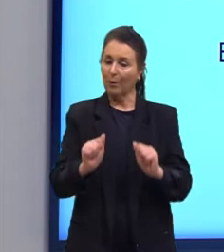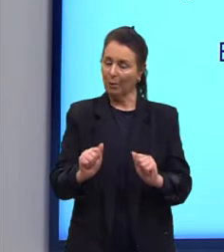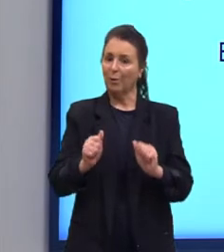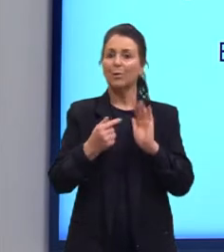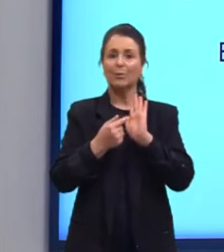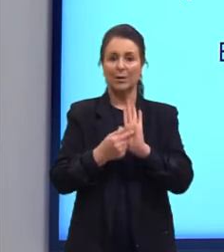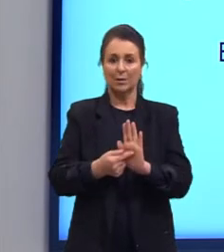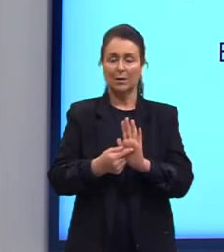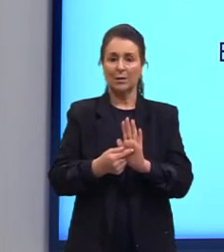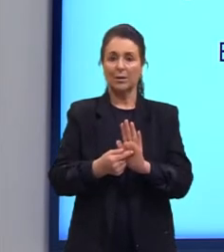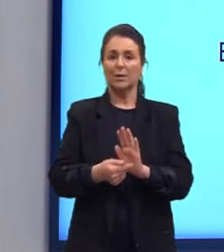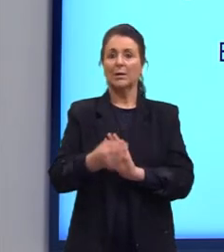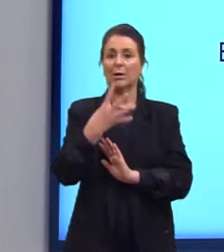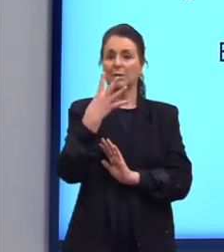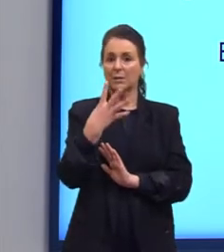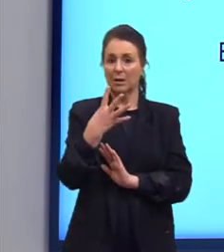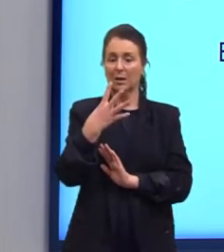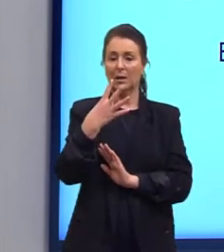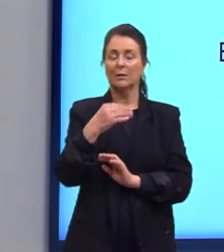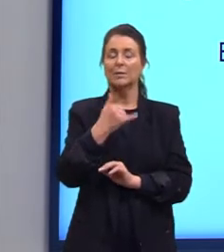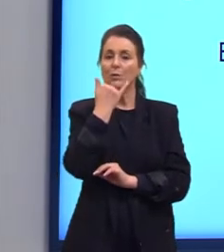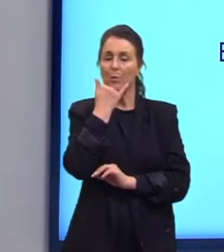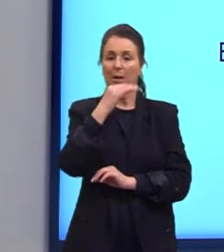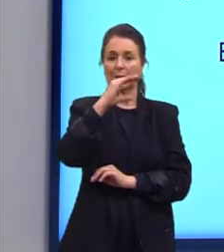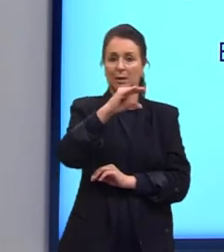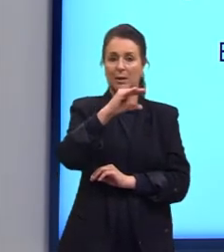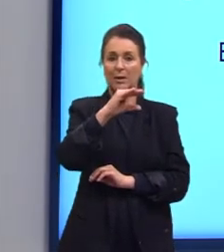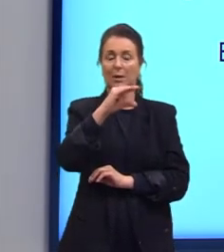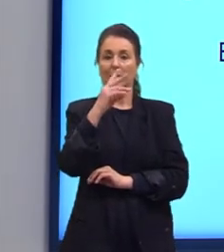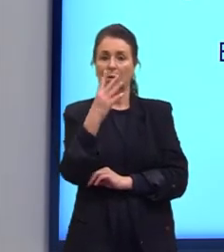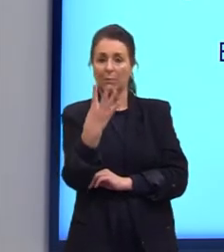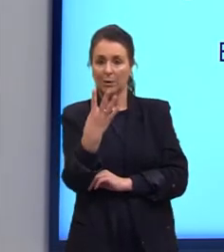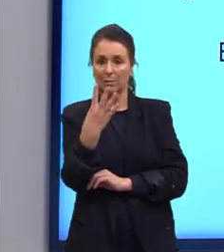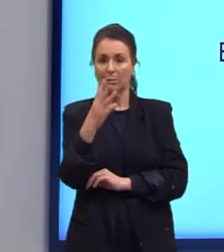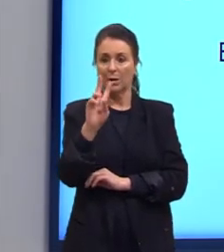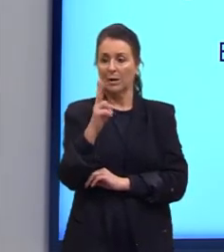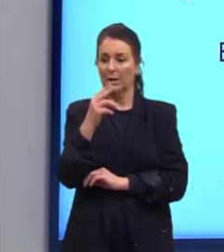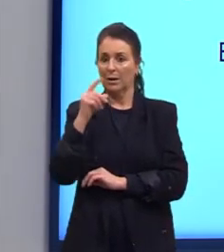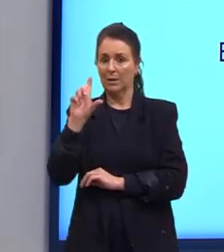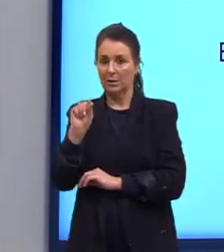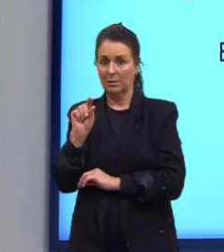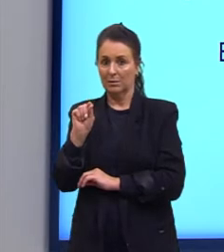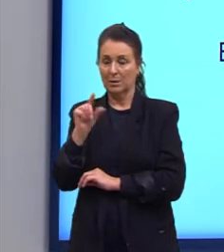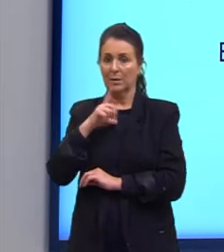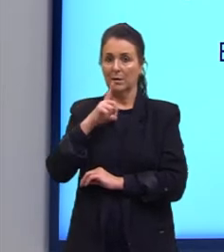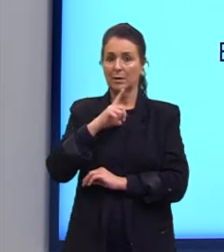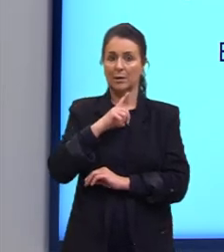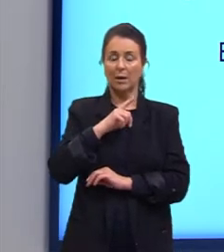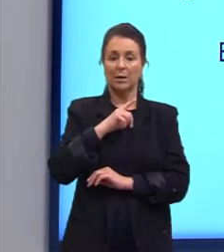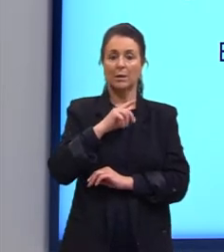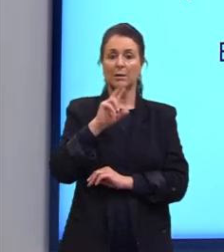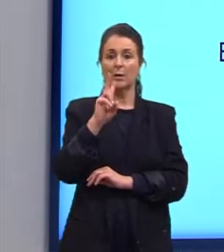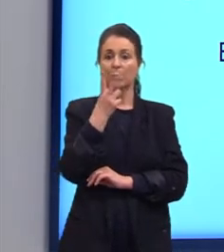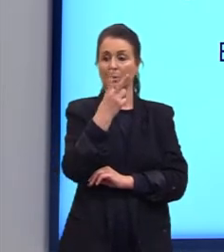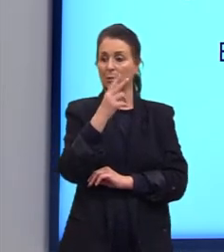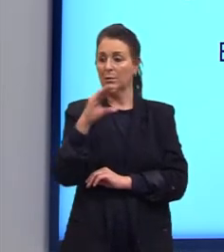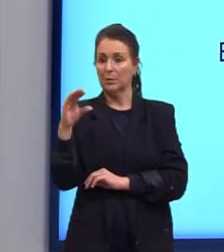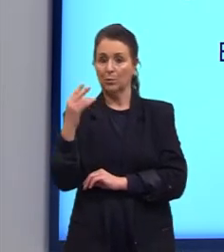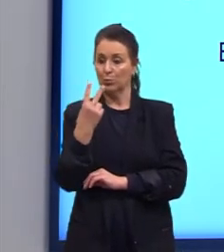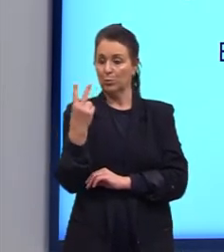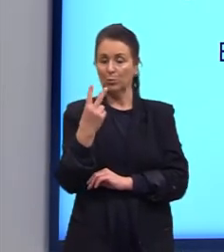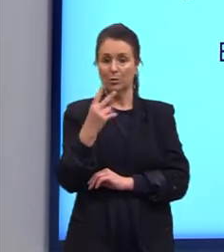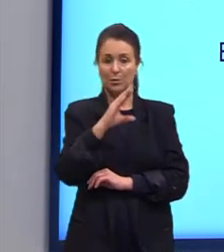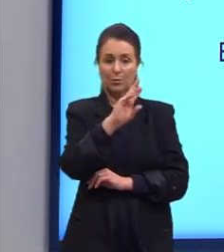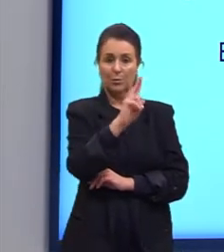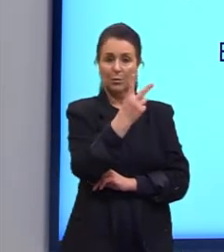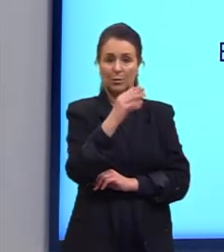exemplo de C4H10, a gente olhando aqui o primeiro exemplo, eu vou ter um hidrocarboneto, ambos são hidrocarbonetos,